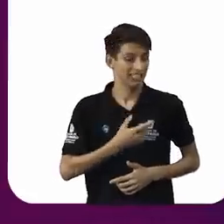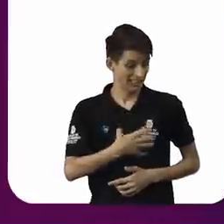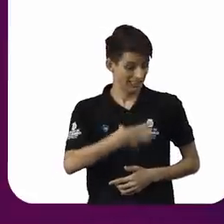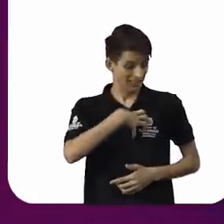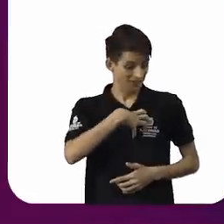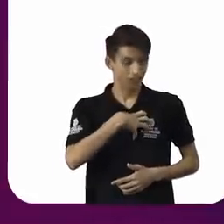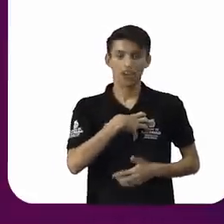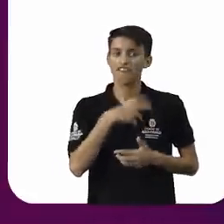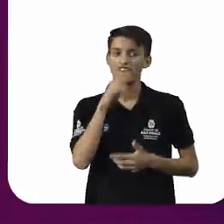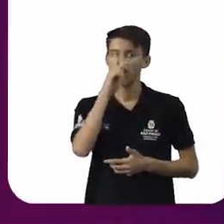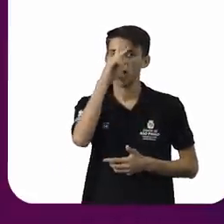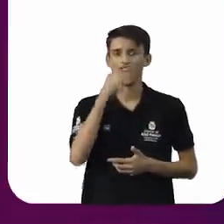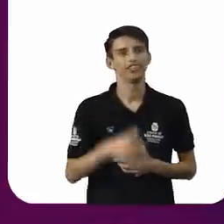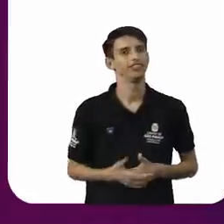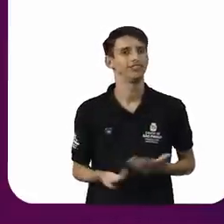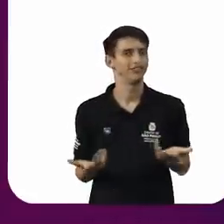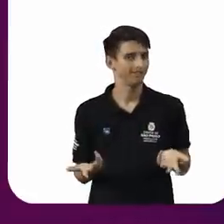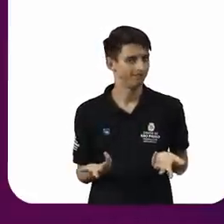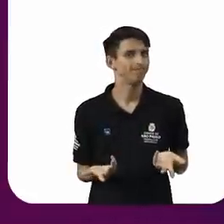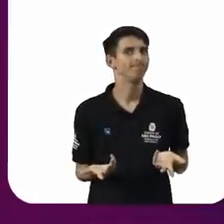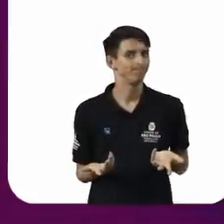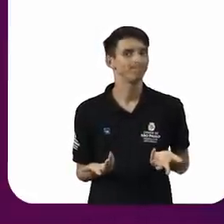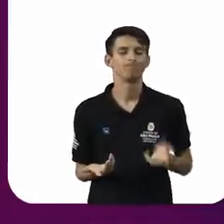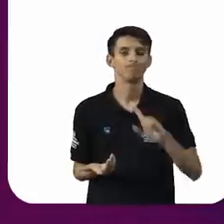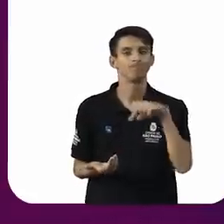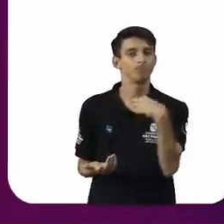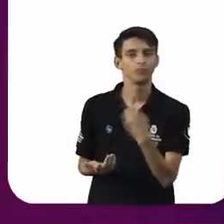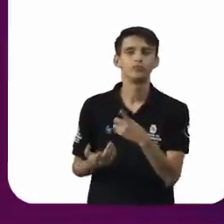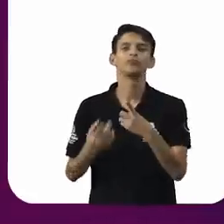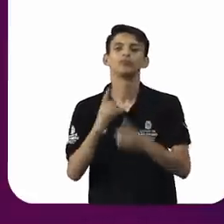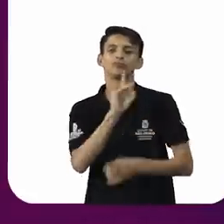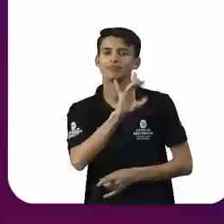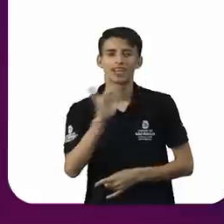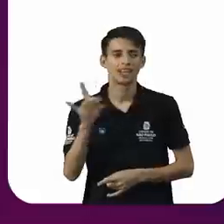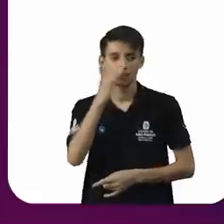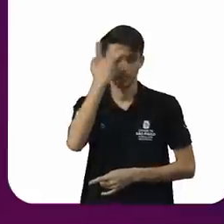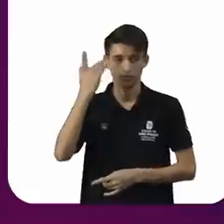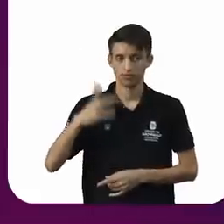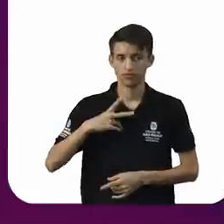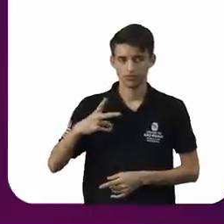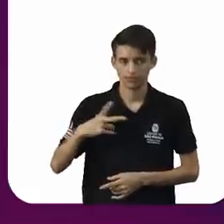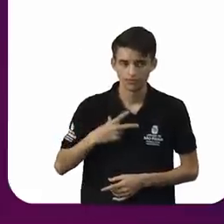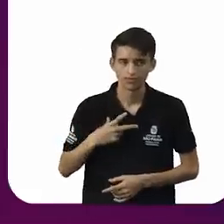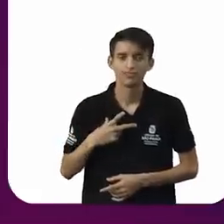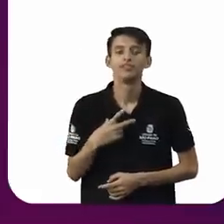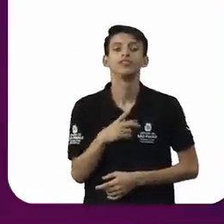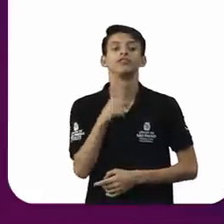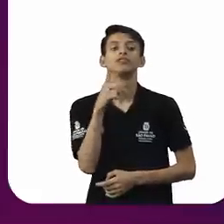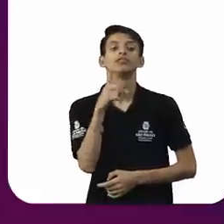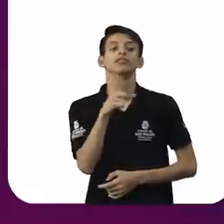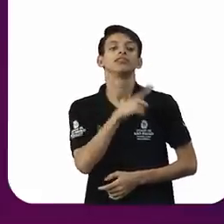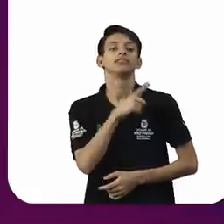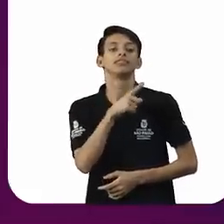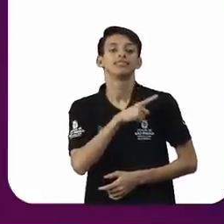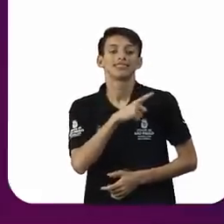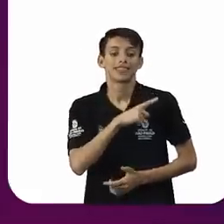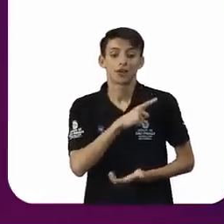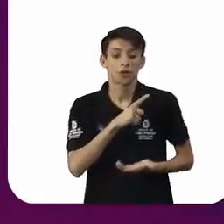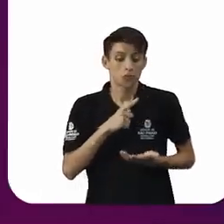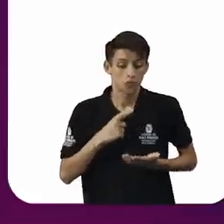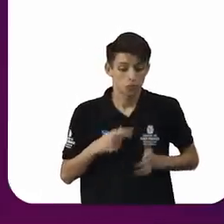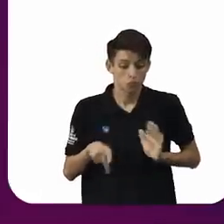forte na constituição, na subjetividade das pessoas. Então, você está comprometendo o